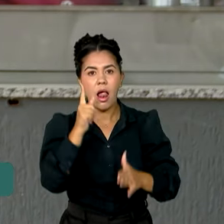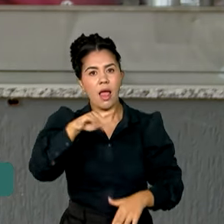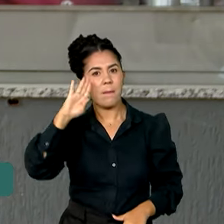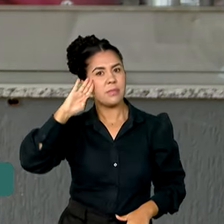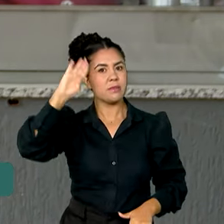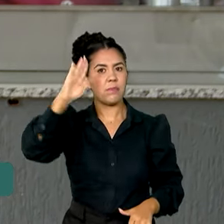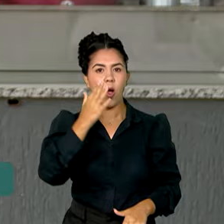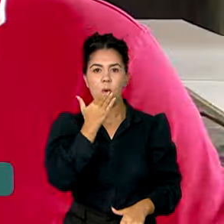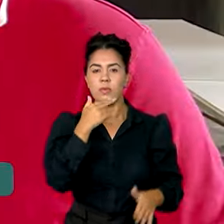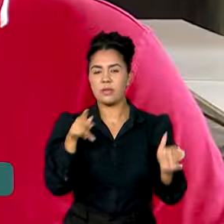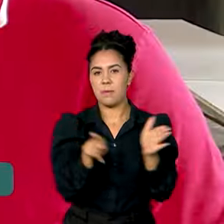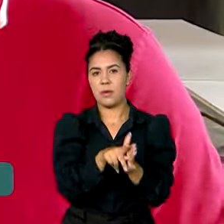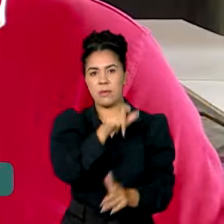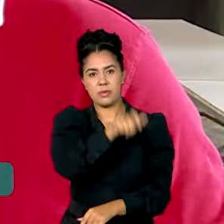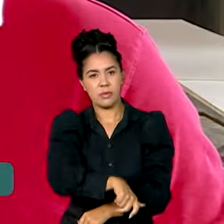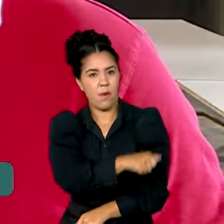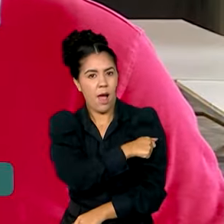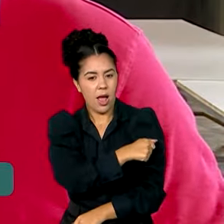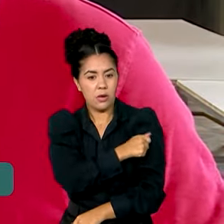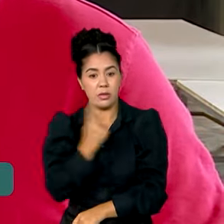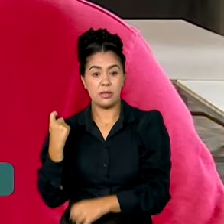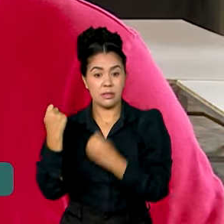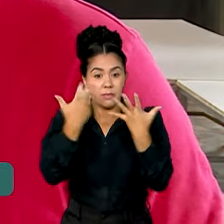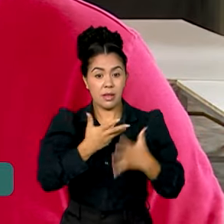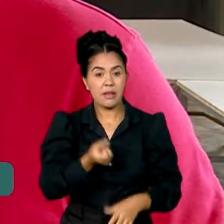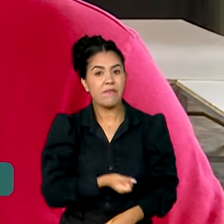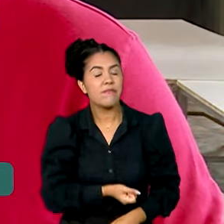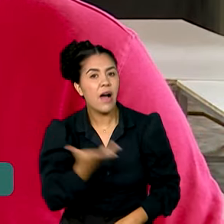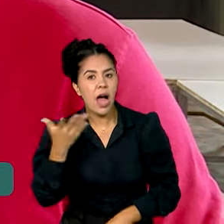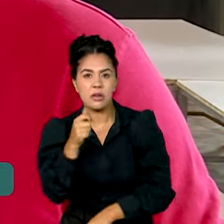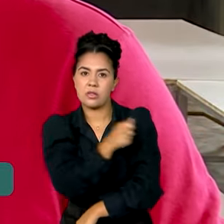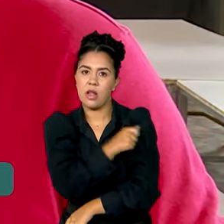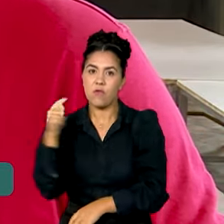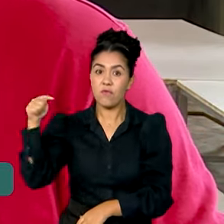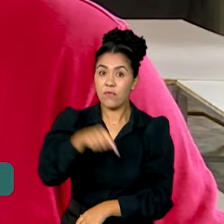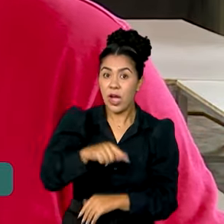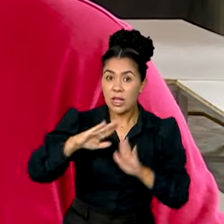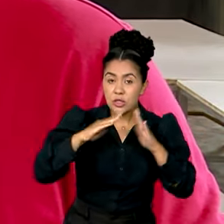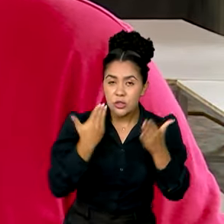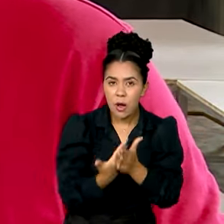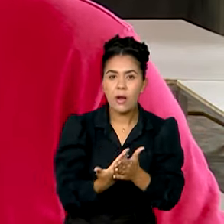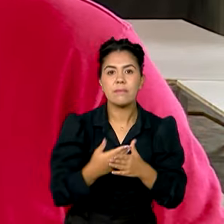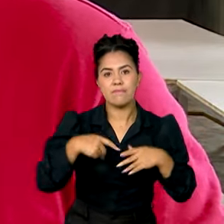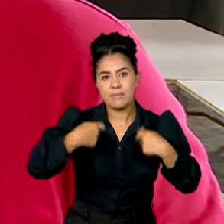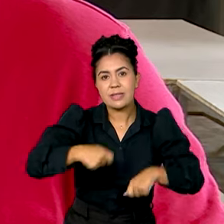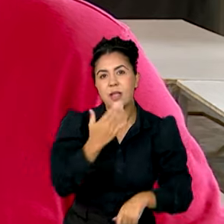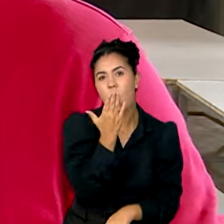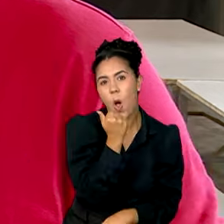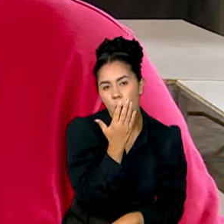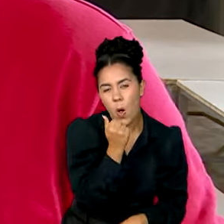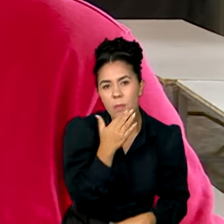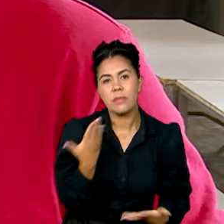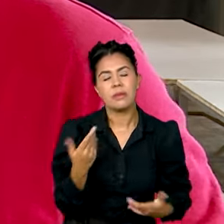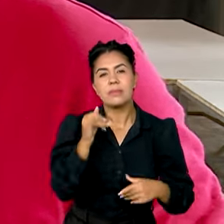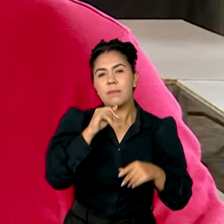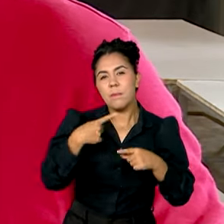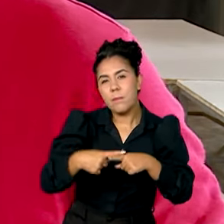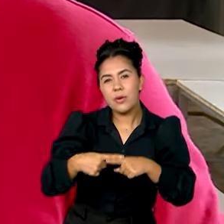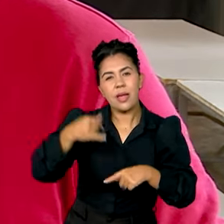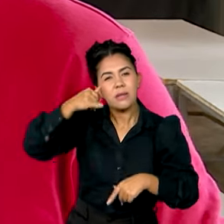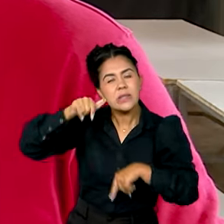refeição do aluno. Muitos estudantes mesmo vêm para se alimentar mesmo. Essa questão da zona rural,